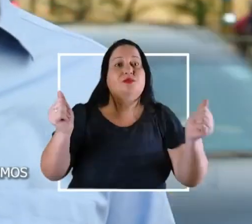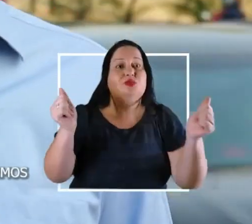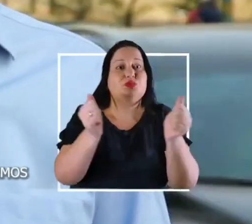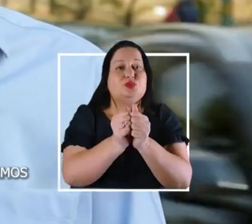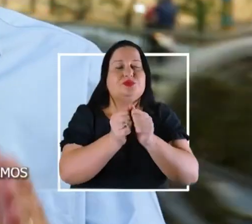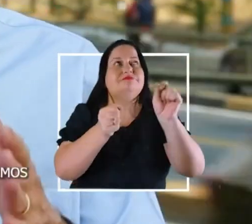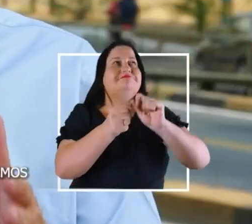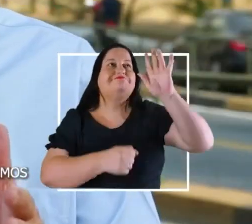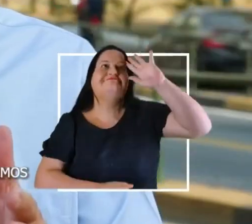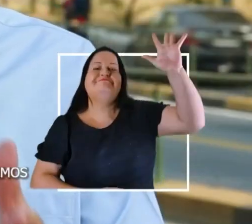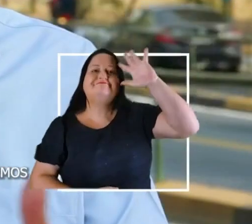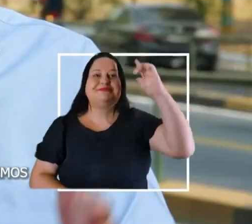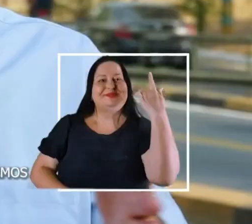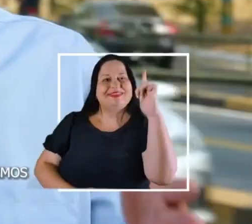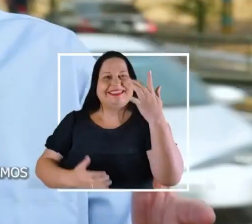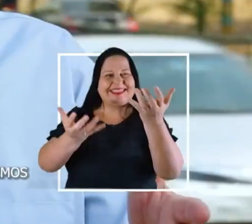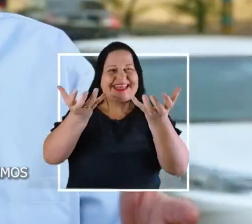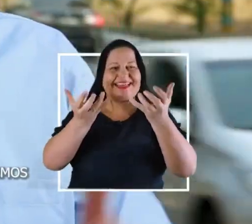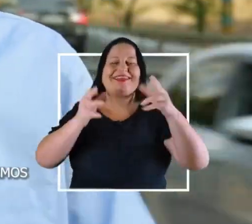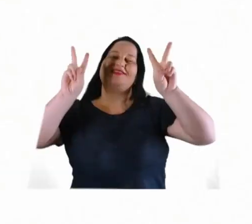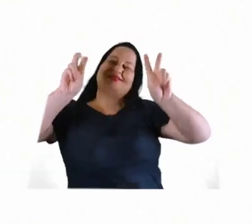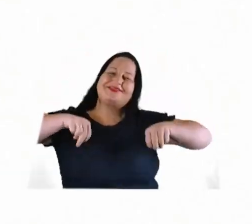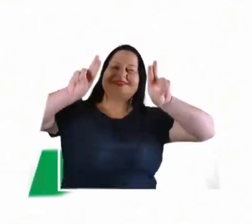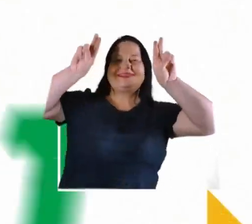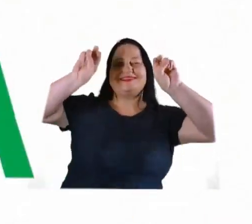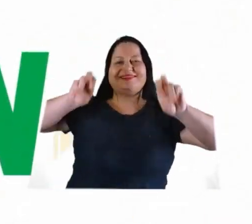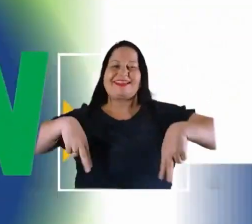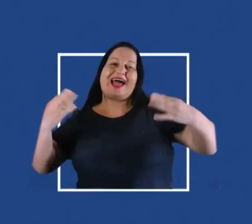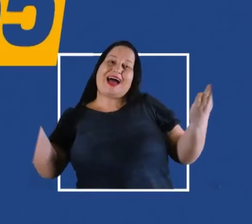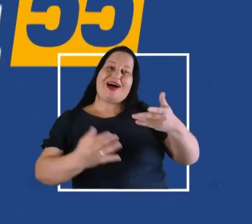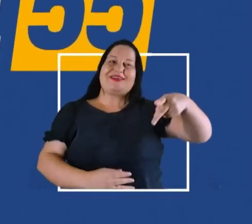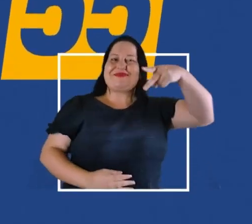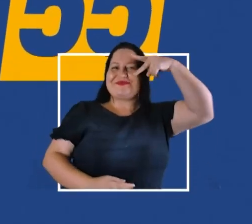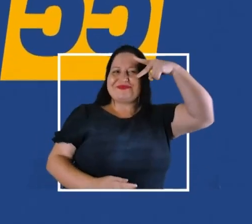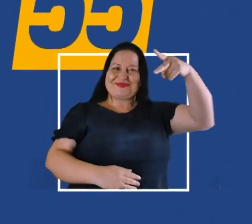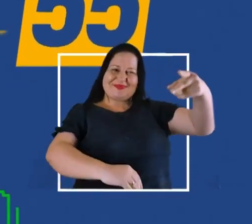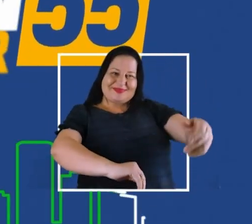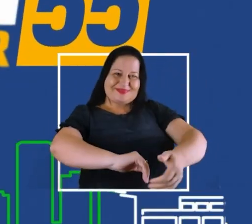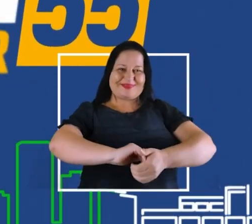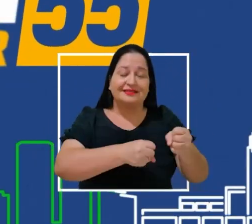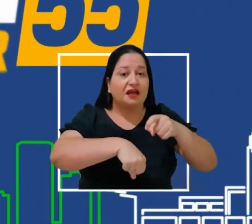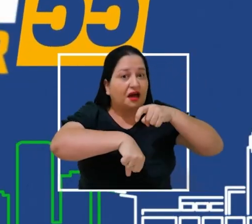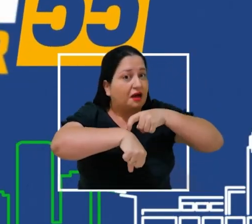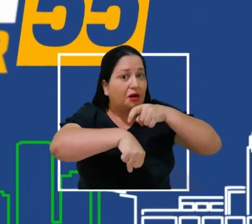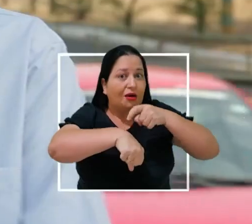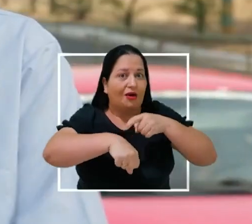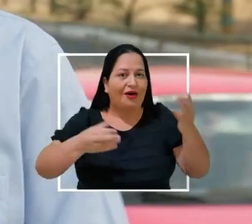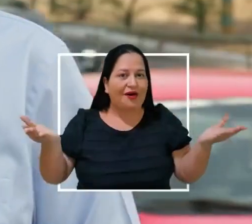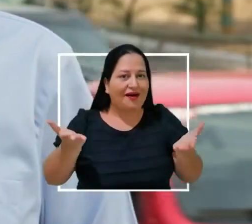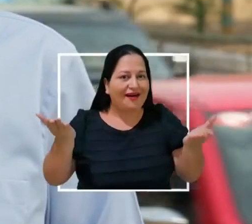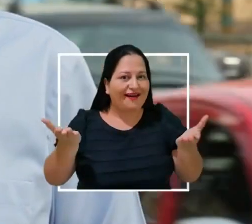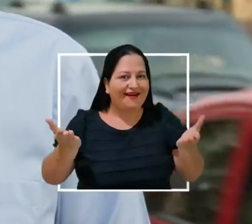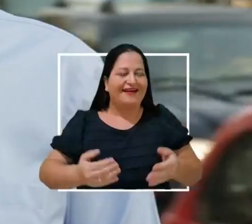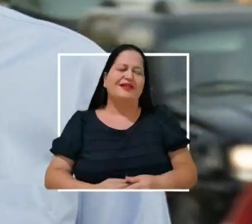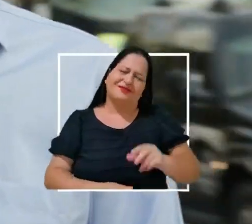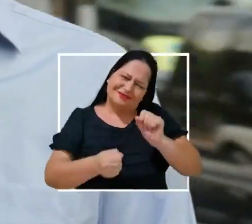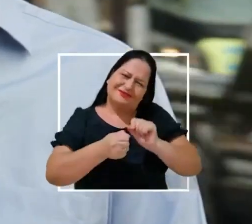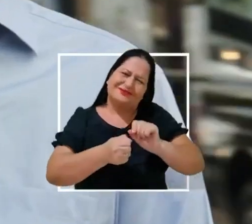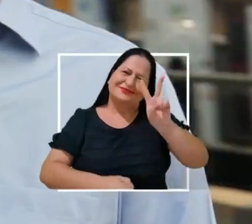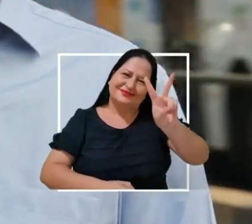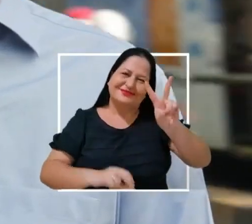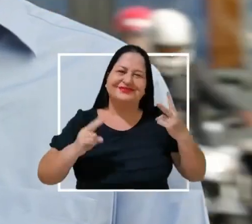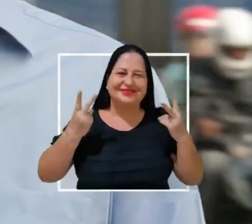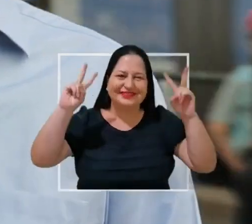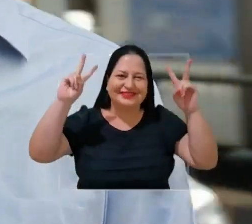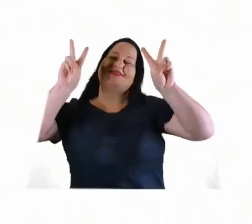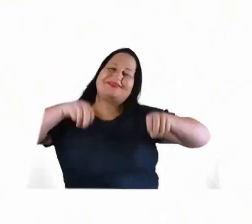Vamos juntos fazer a Goiânia que queremos. Vamo, vamo, vamo. Agora é Vandelã. A hora é agora. Faça